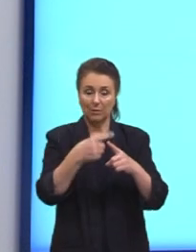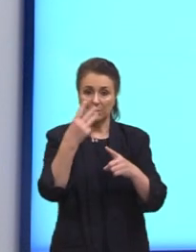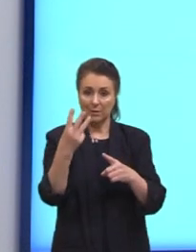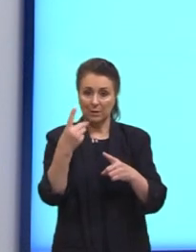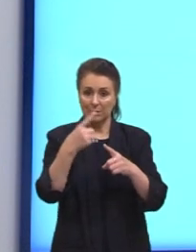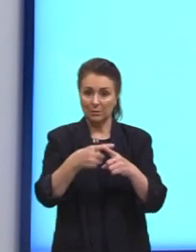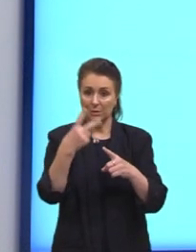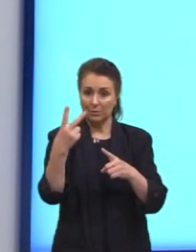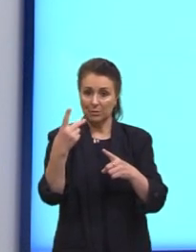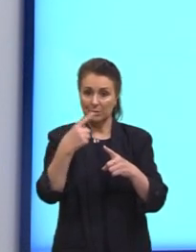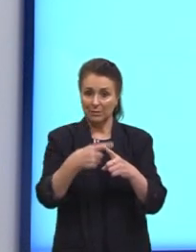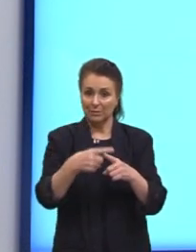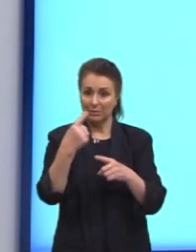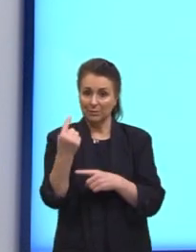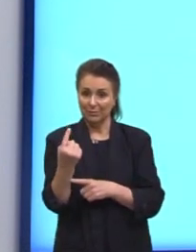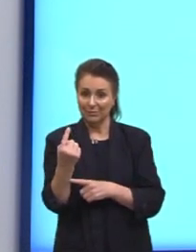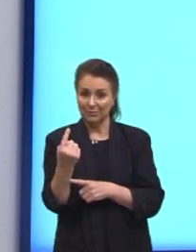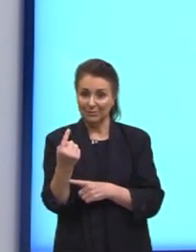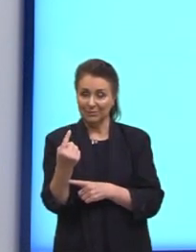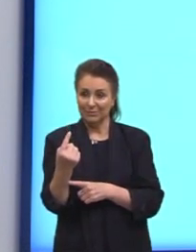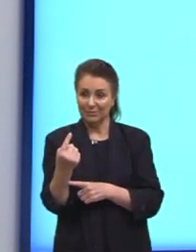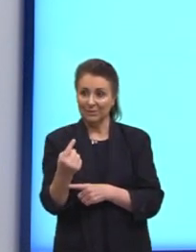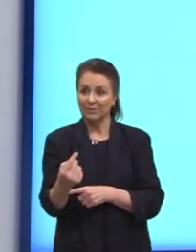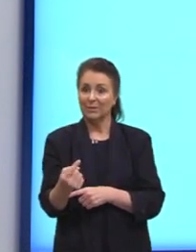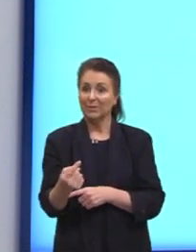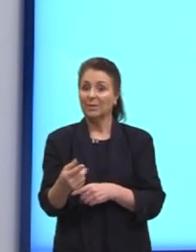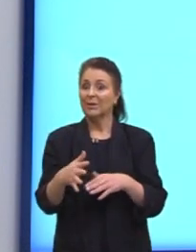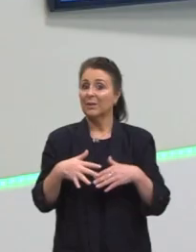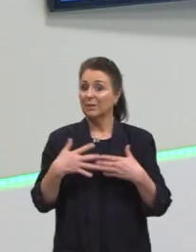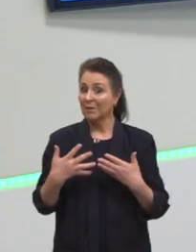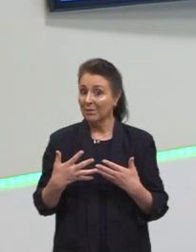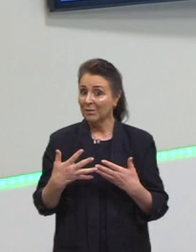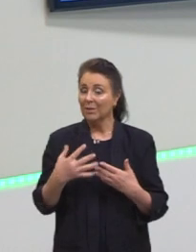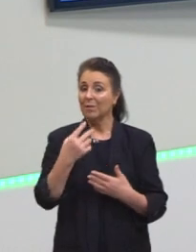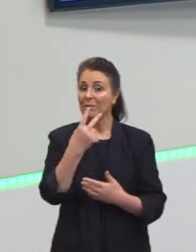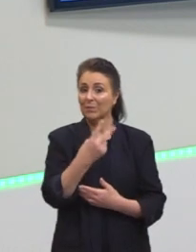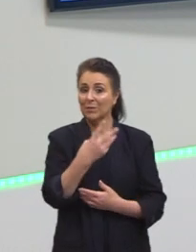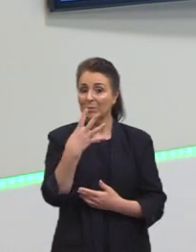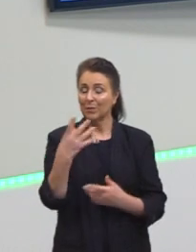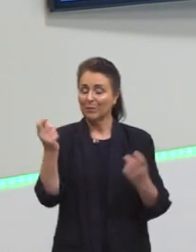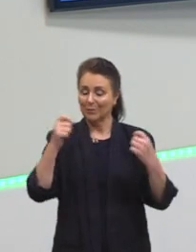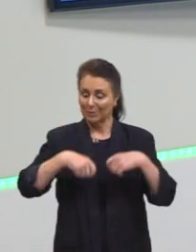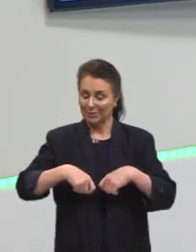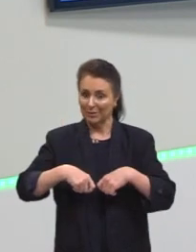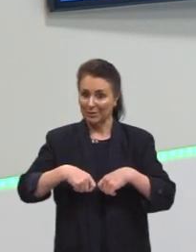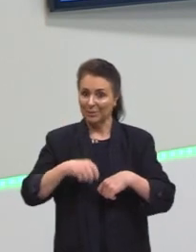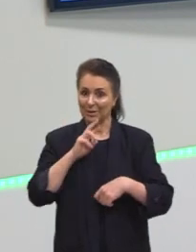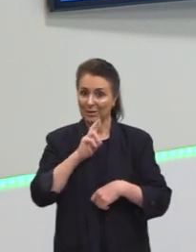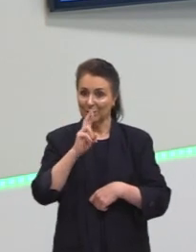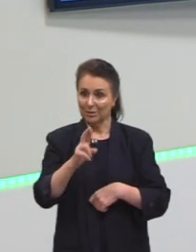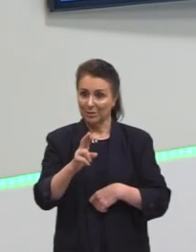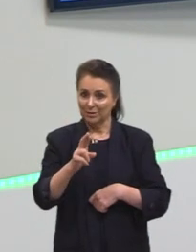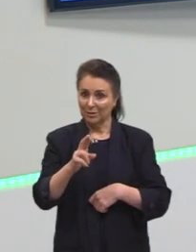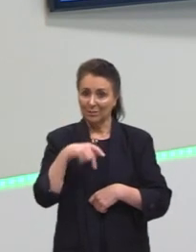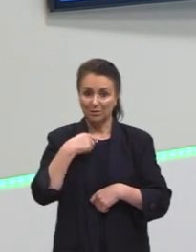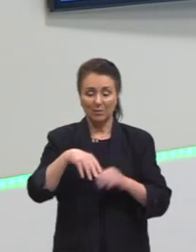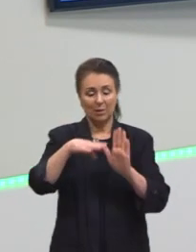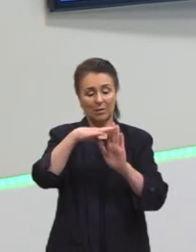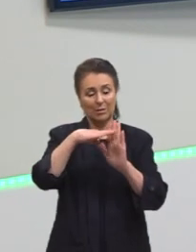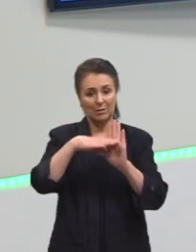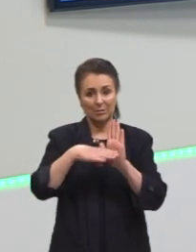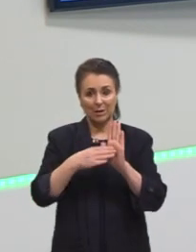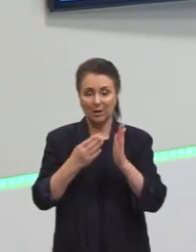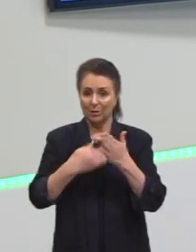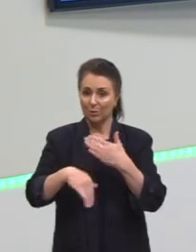vezes 2, vezes 1. Resultando nas 24 possibilidades. Não preciso listar todas elas,